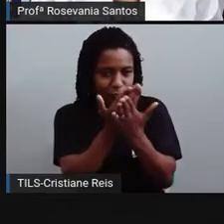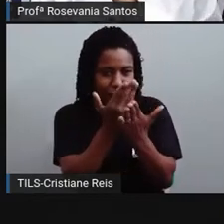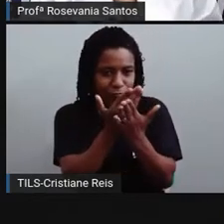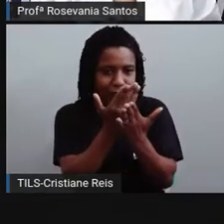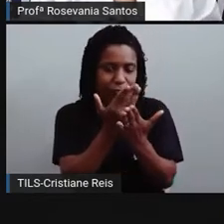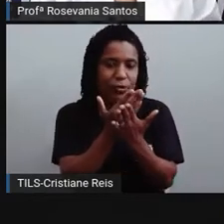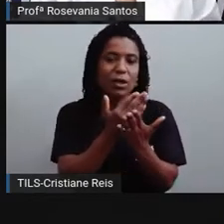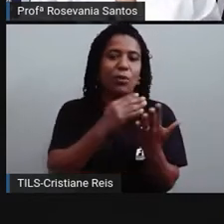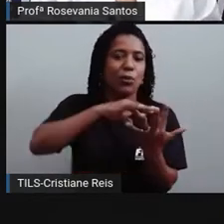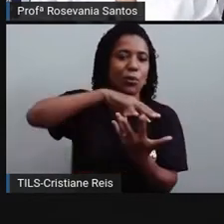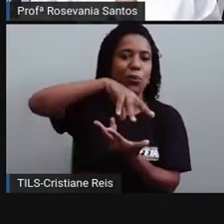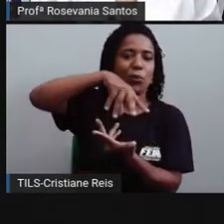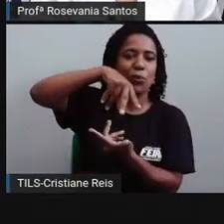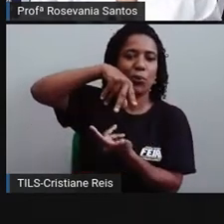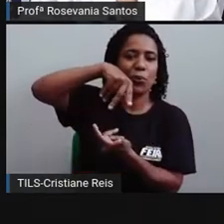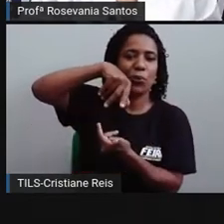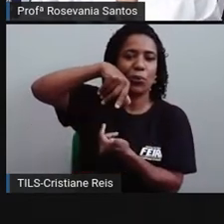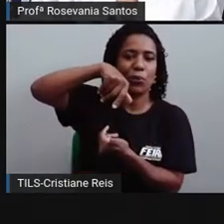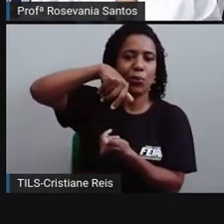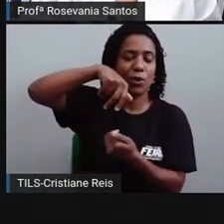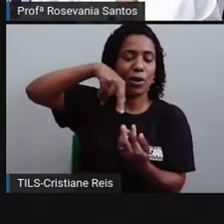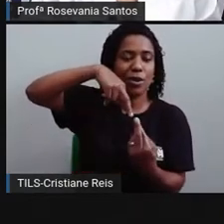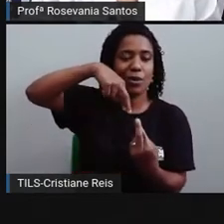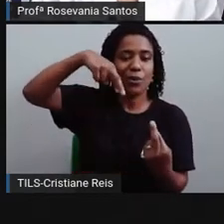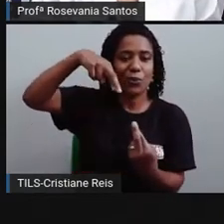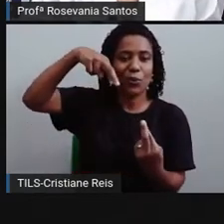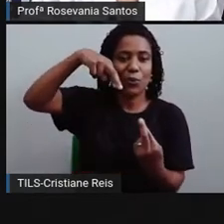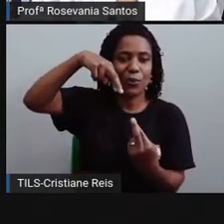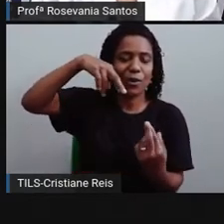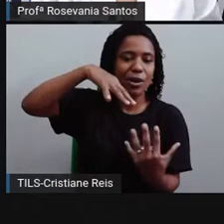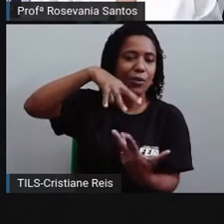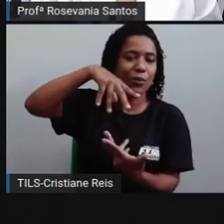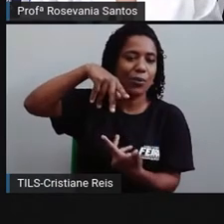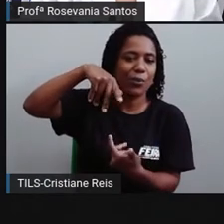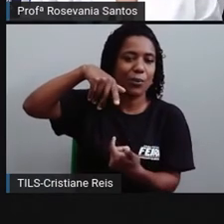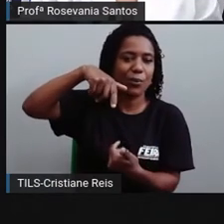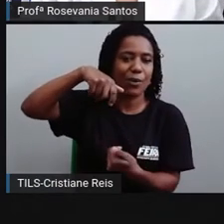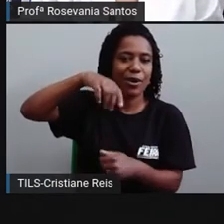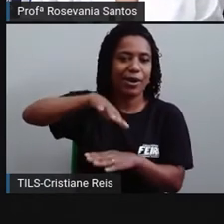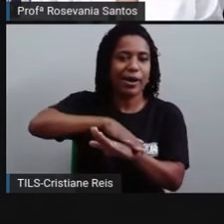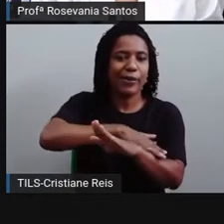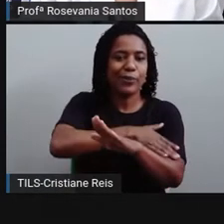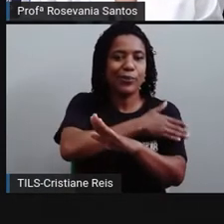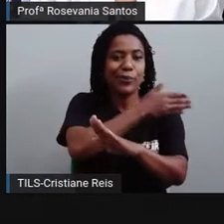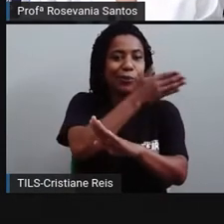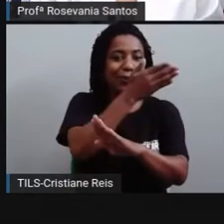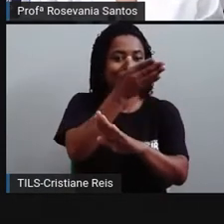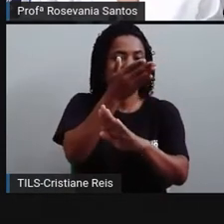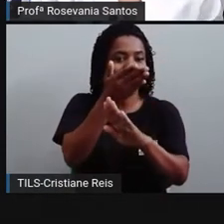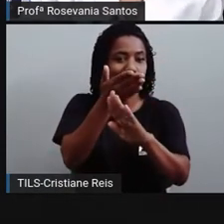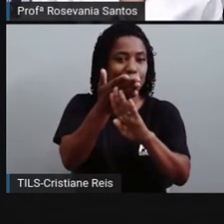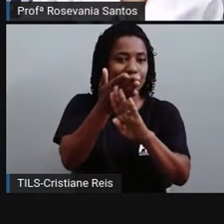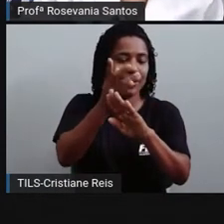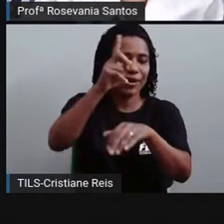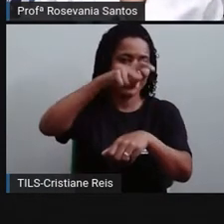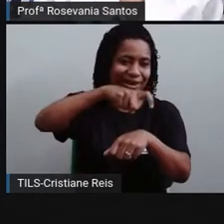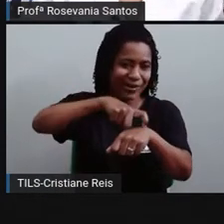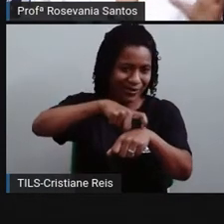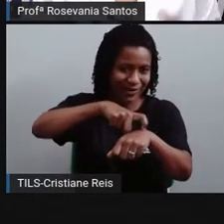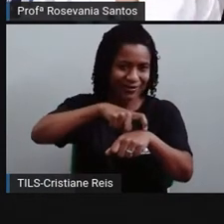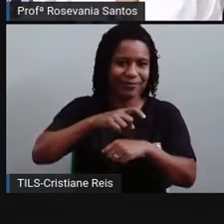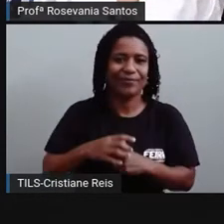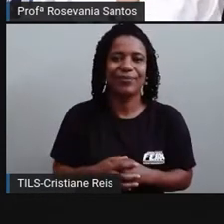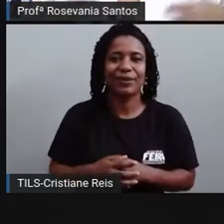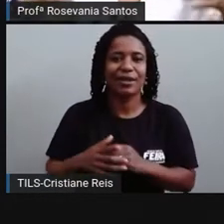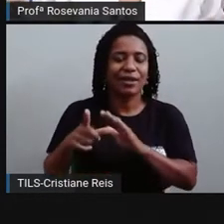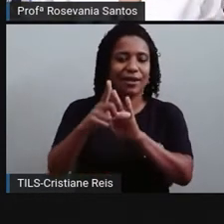dos fusos, né? Esse dia, né? Da Terra. E aí, o que acontece? Como eu falei para vocês.